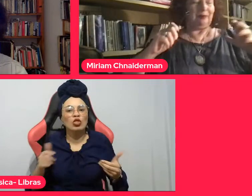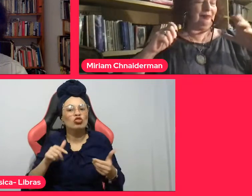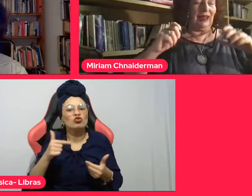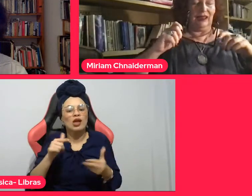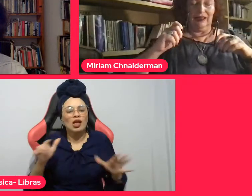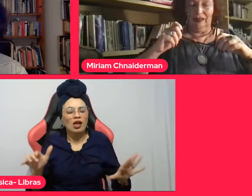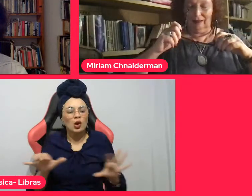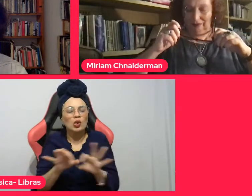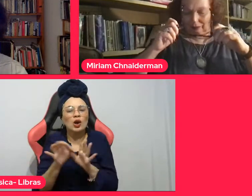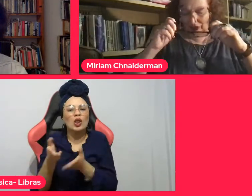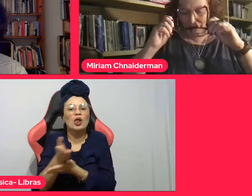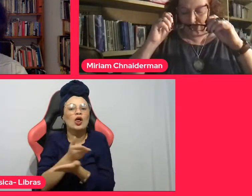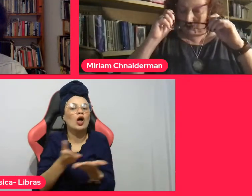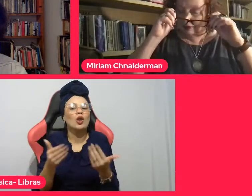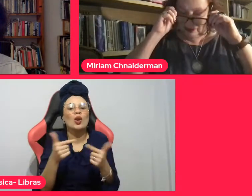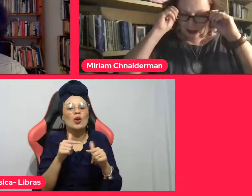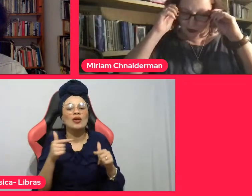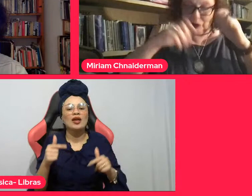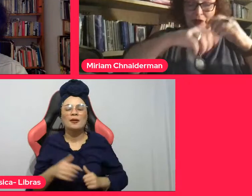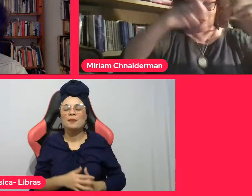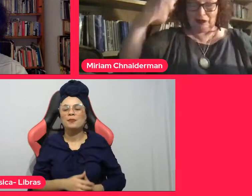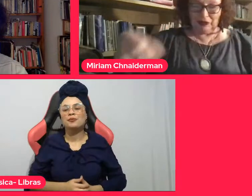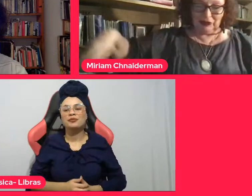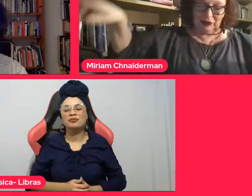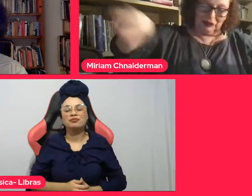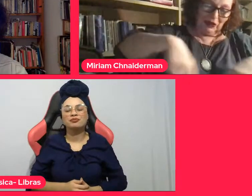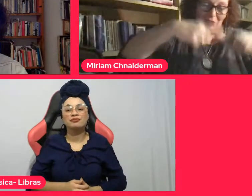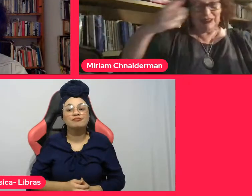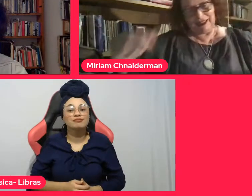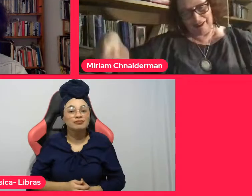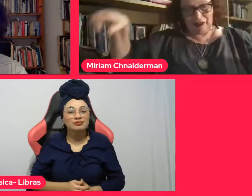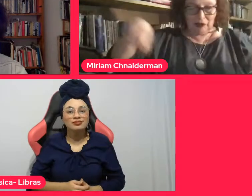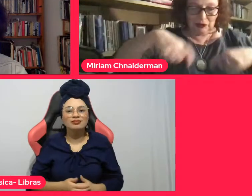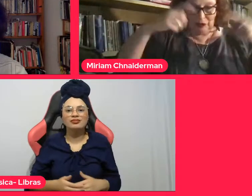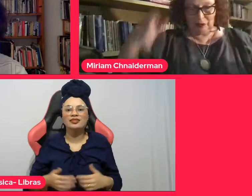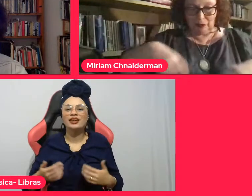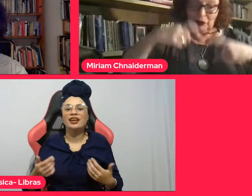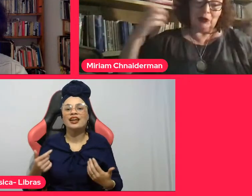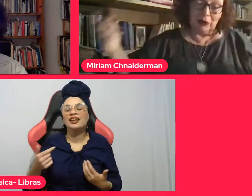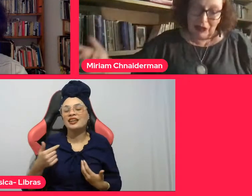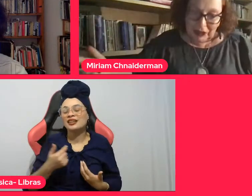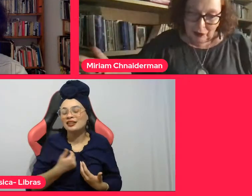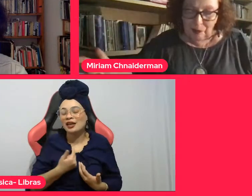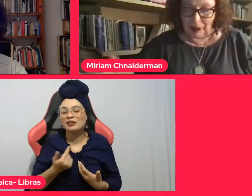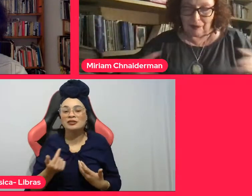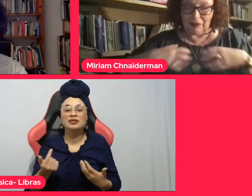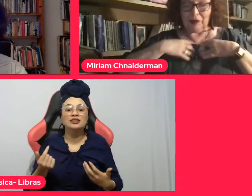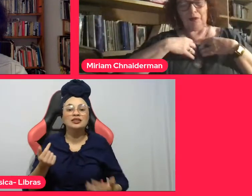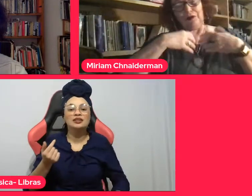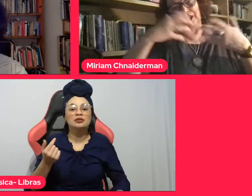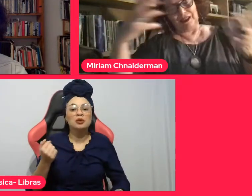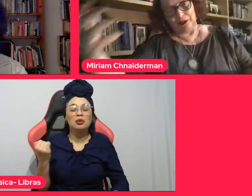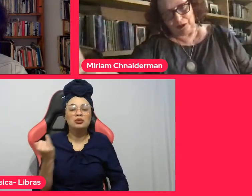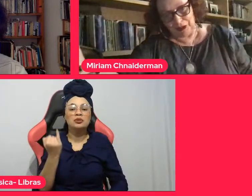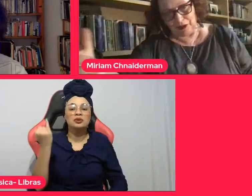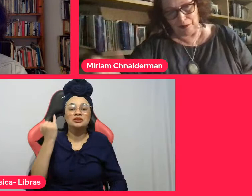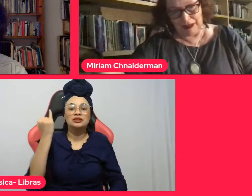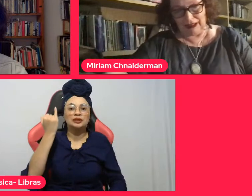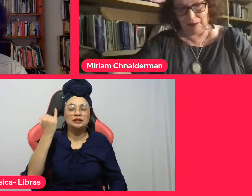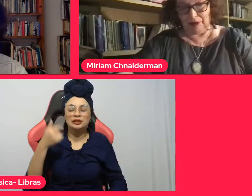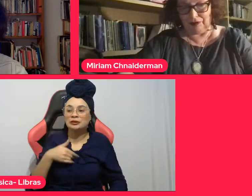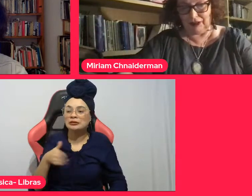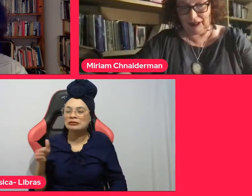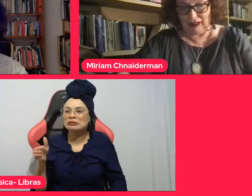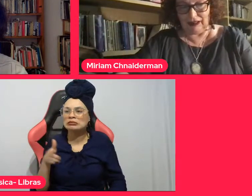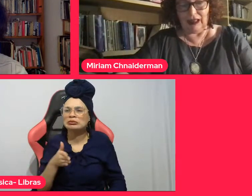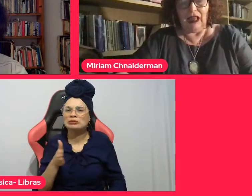tortuoso, sinuoso, muito rico para mim. Vamos ver se eu consigo